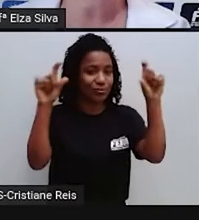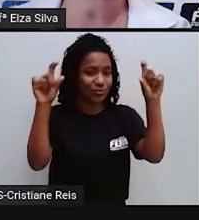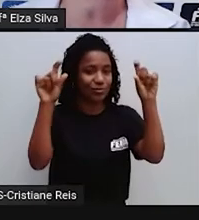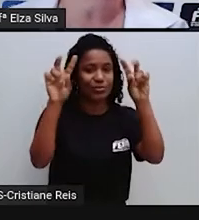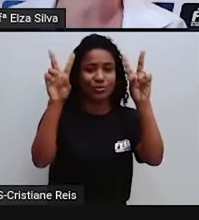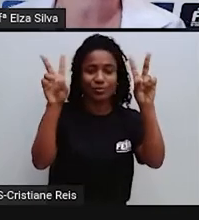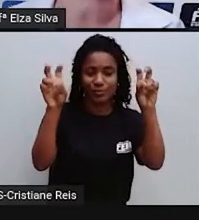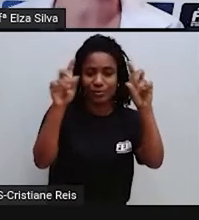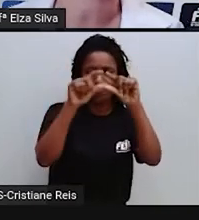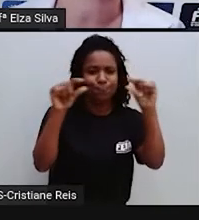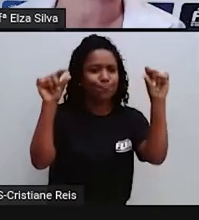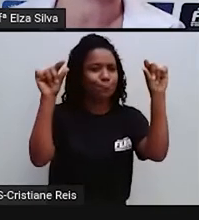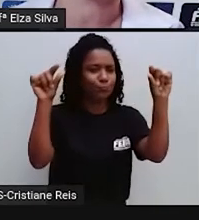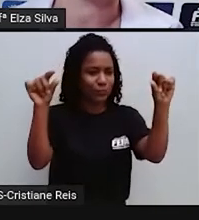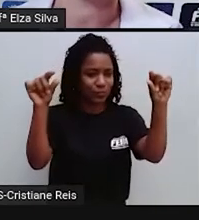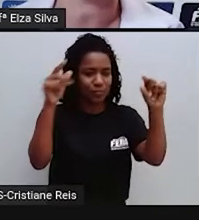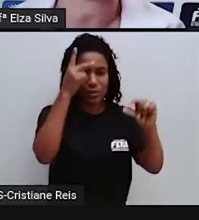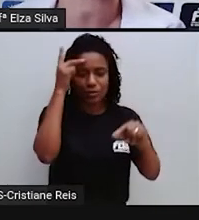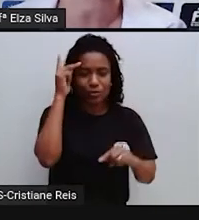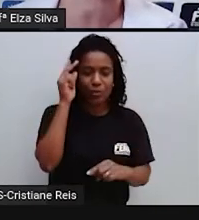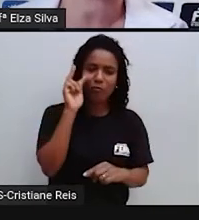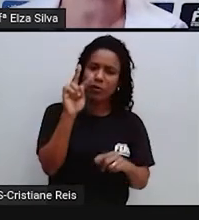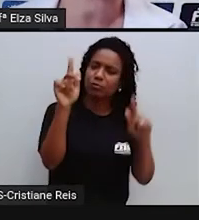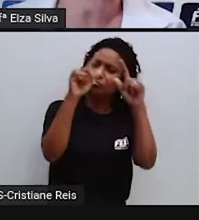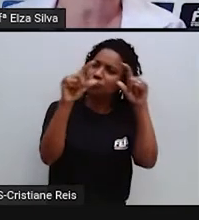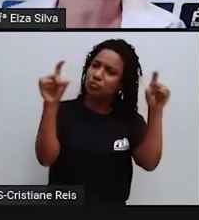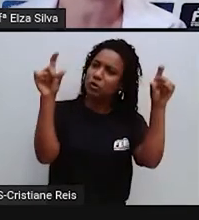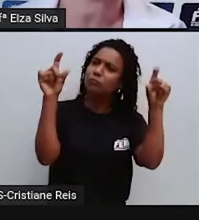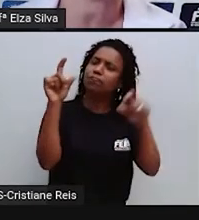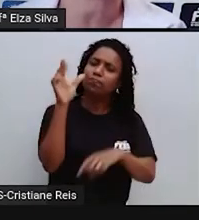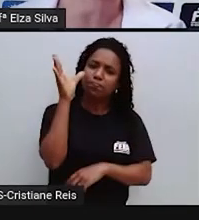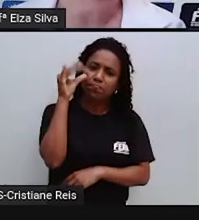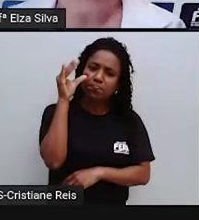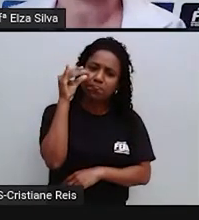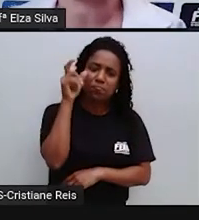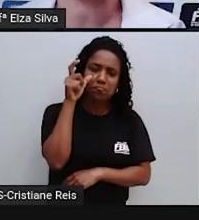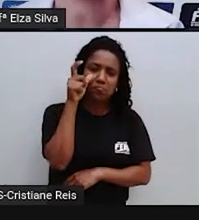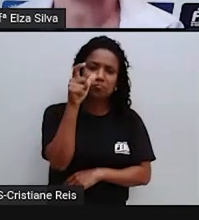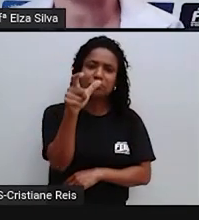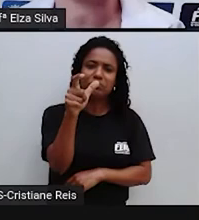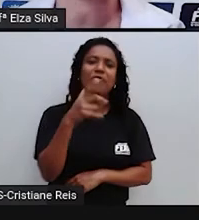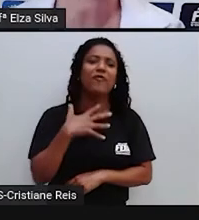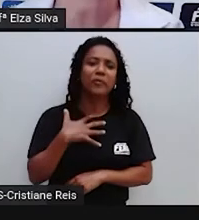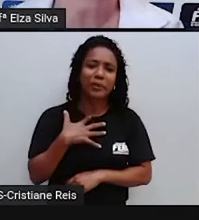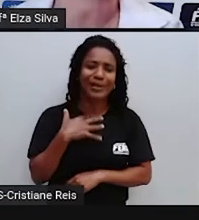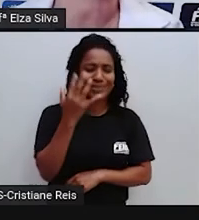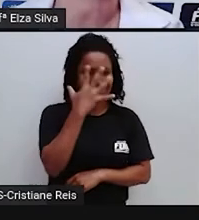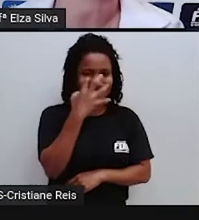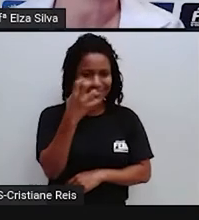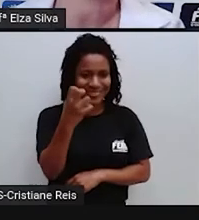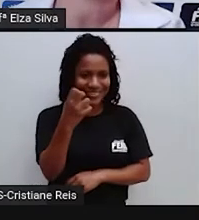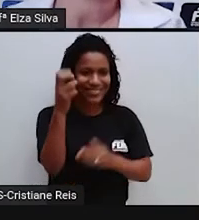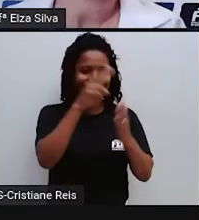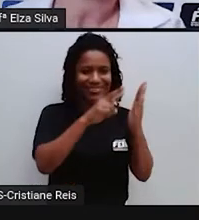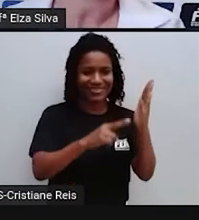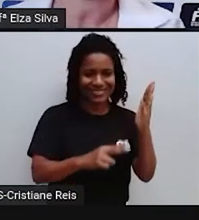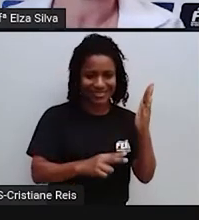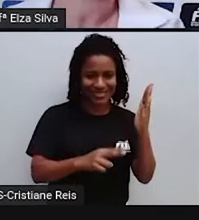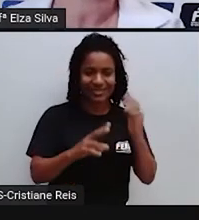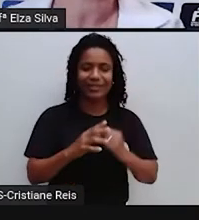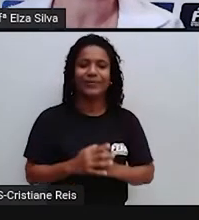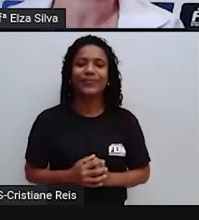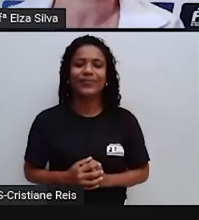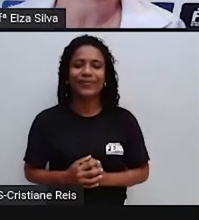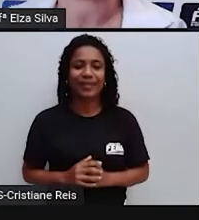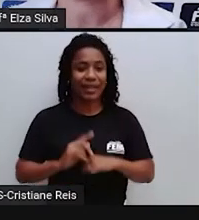instiga A curiosidade Do leitor Que desperte Que convença A pessoa A ler o seu relato Logo